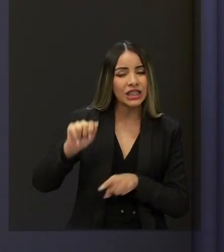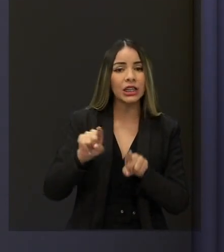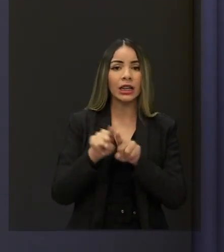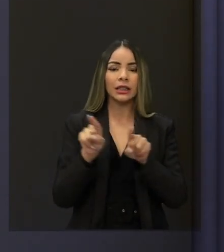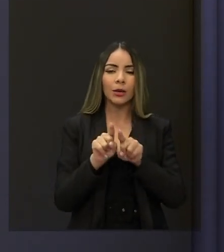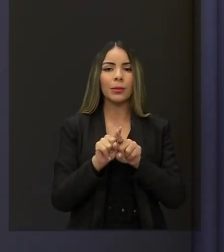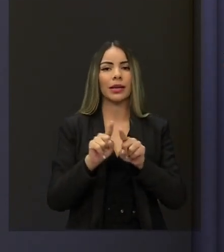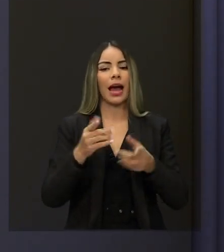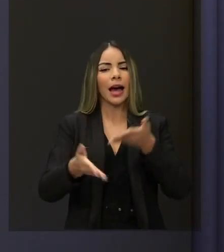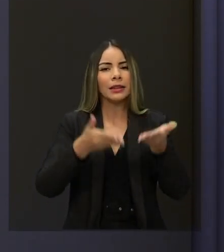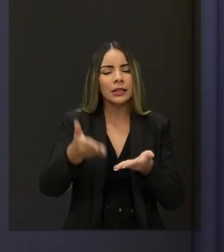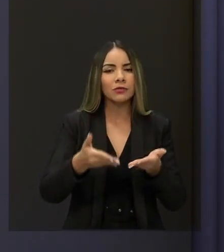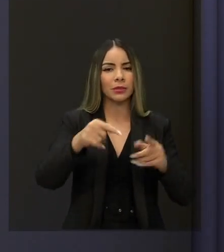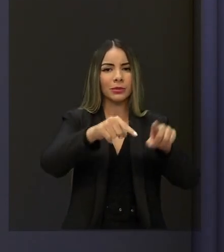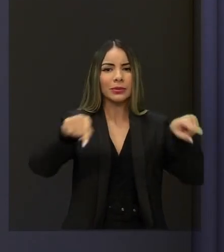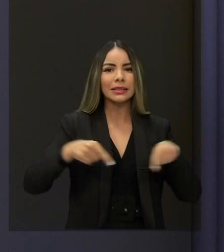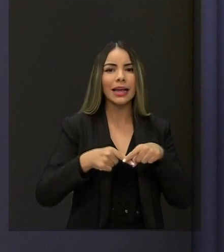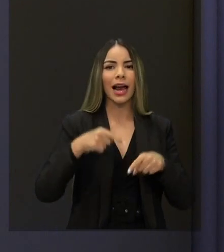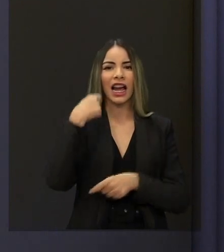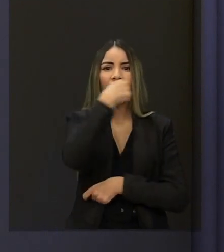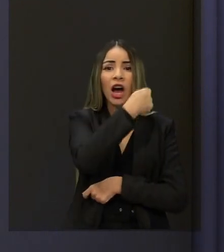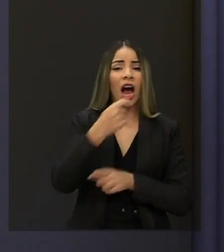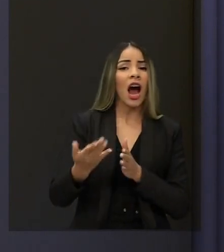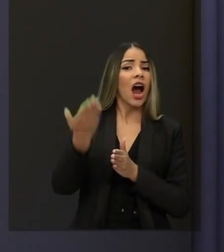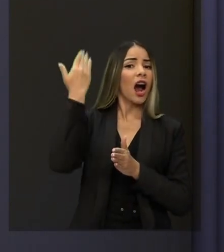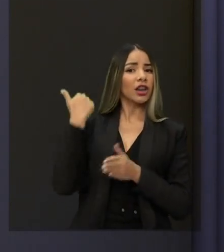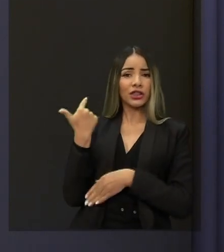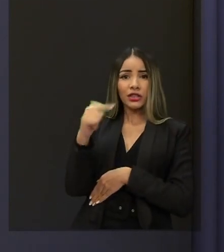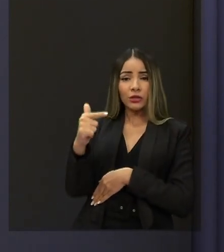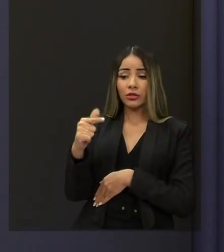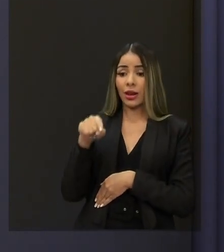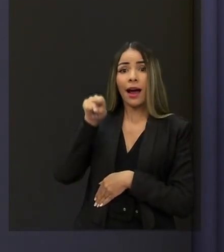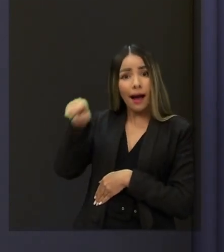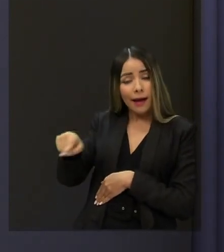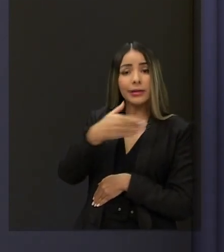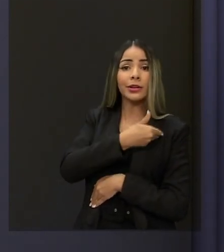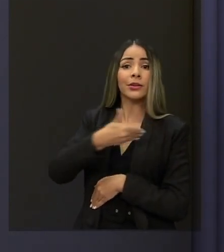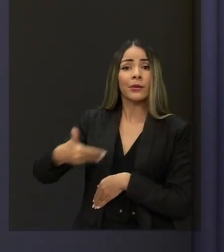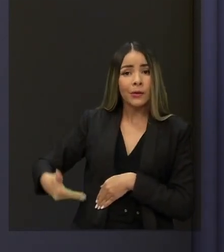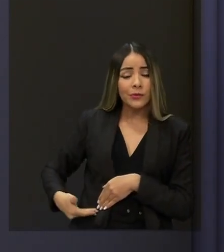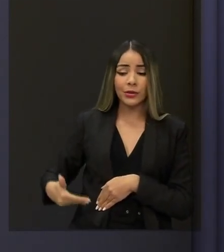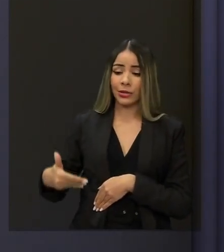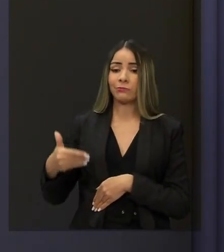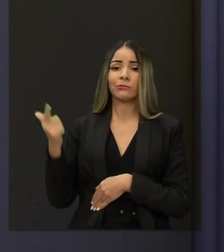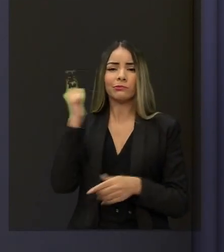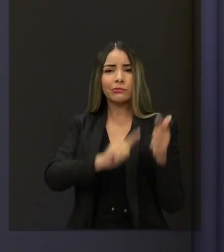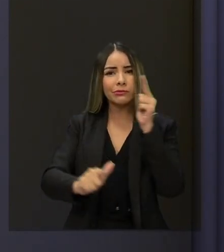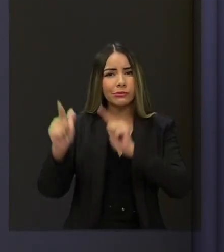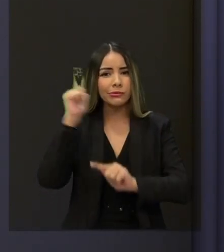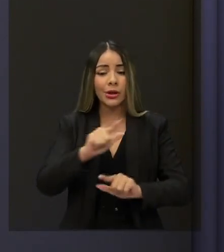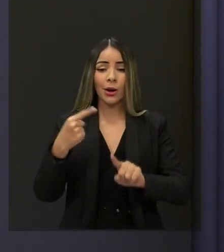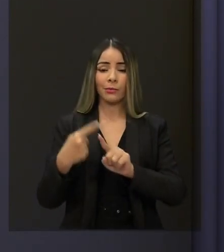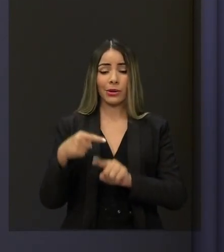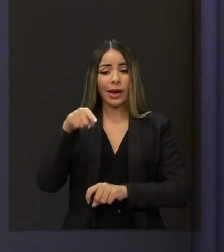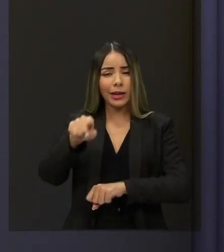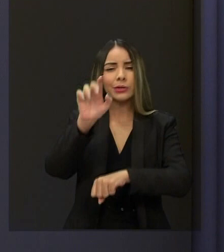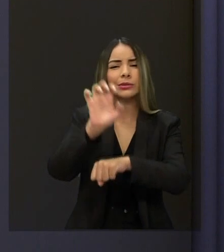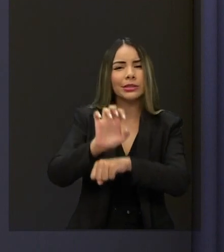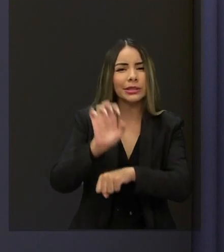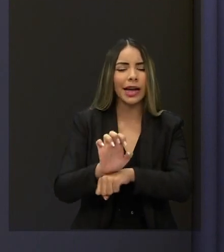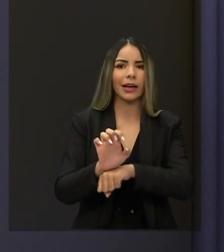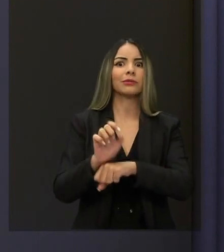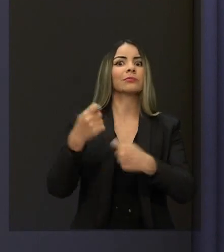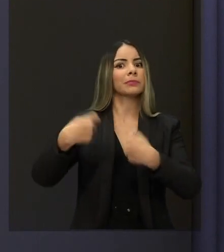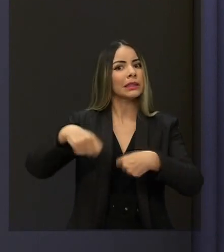odontológico. Nada disso tinha. Foi nesses governos que nós construímos, porque esse Estado é construído com